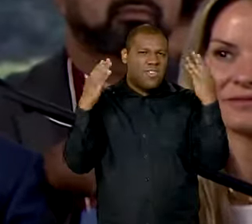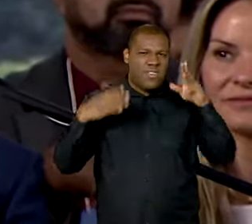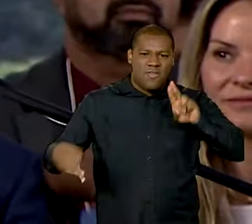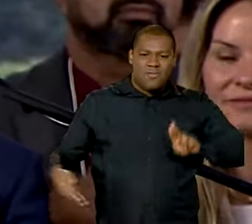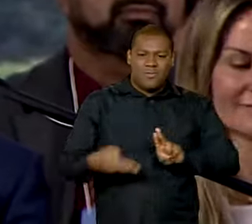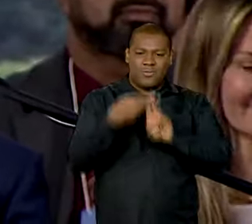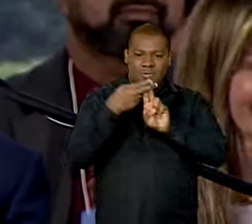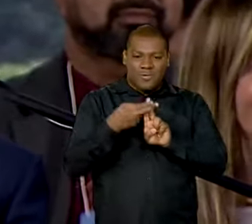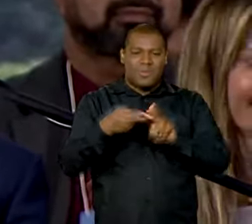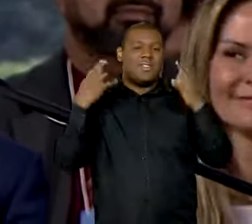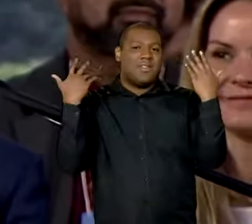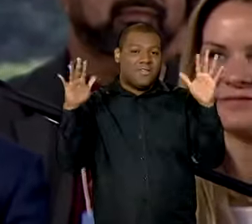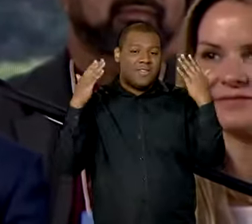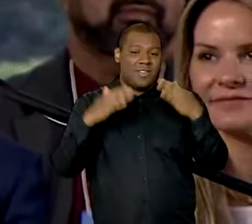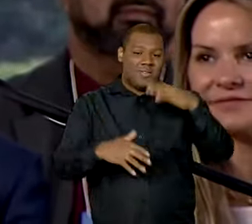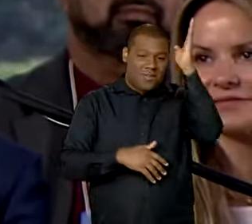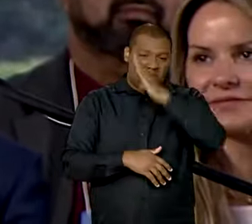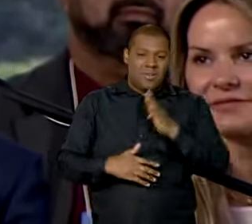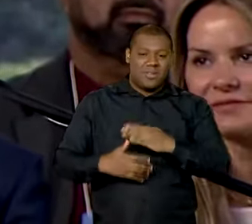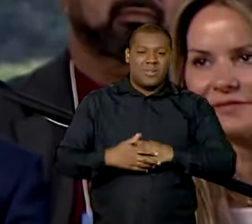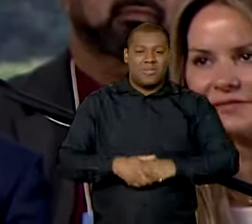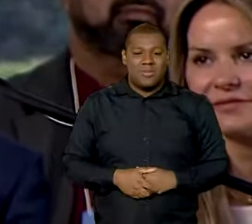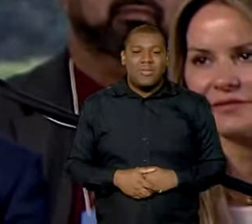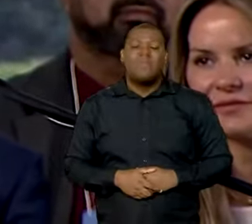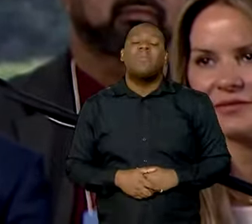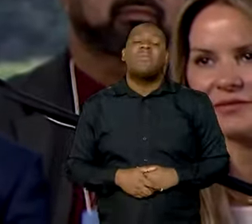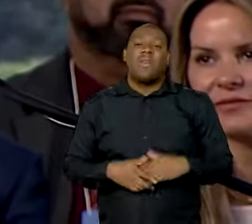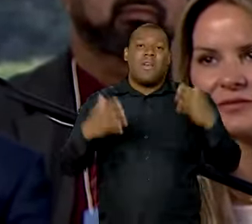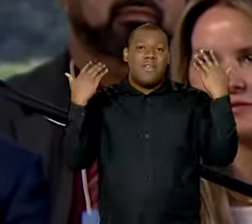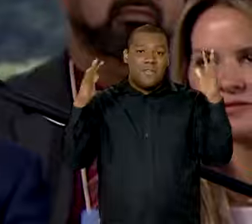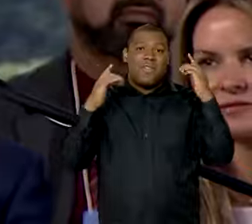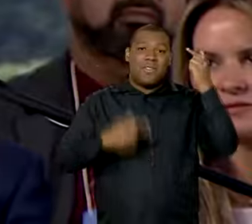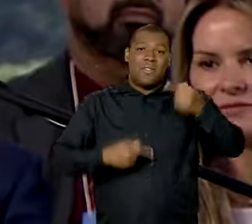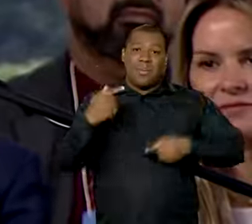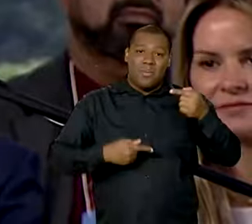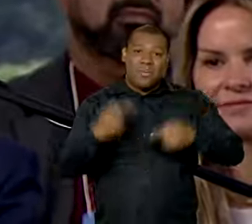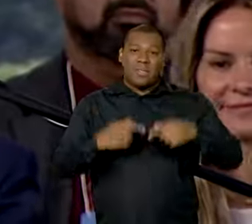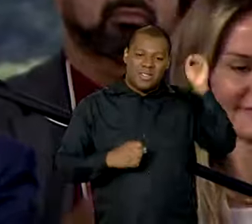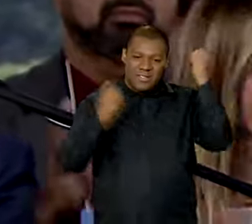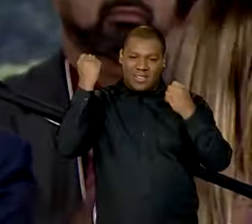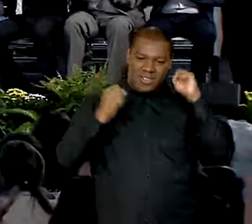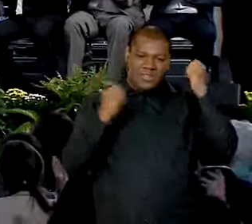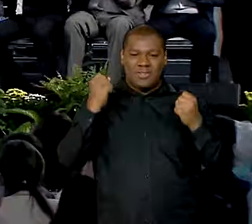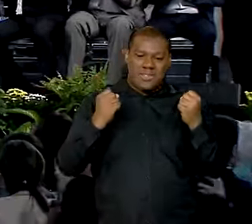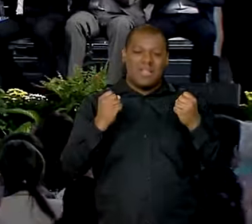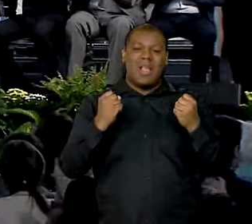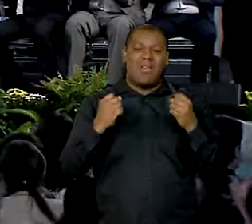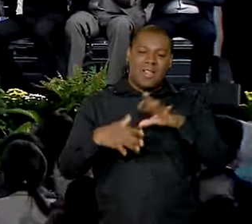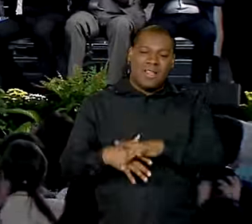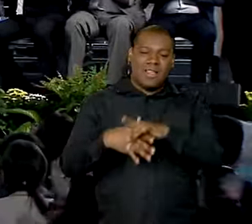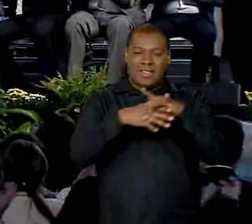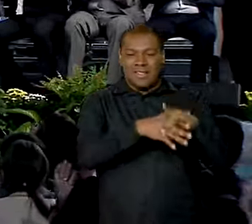viva o Brasil e viva a retomada da política industrial com o presidente Lula. Muito obrigada.